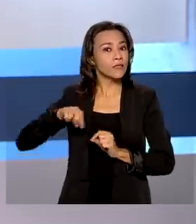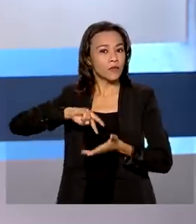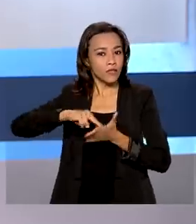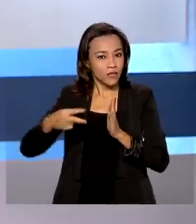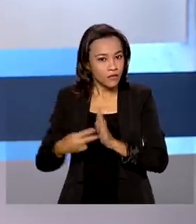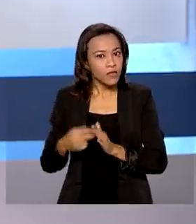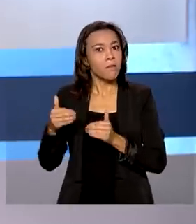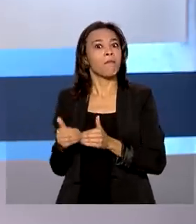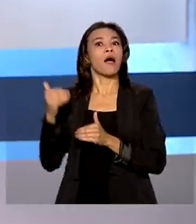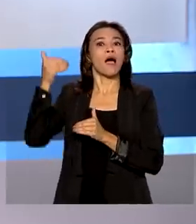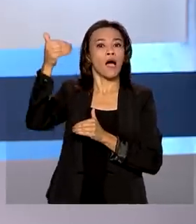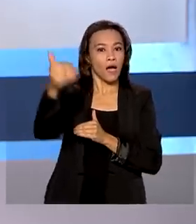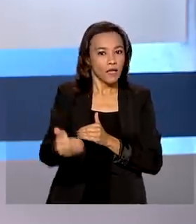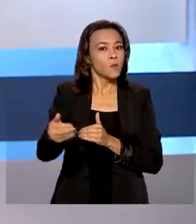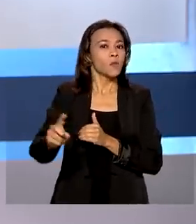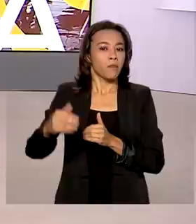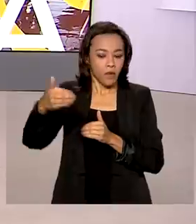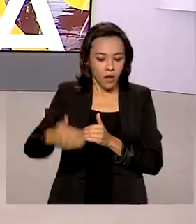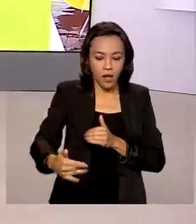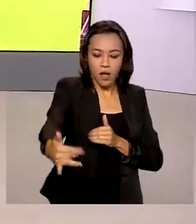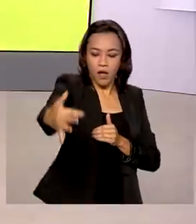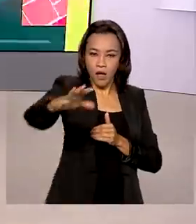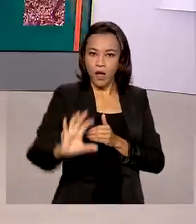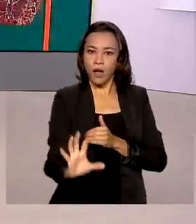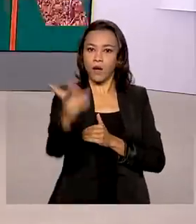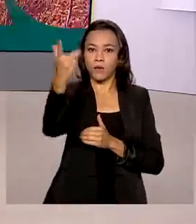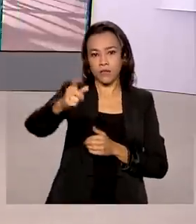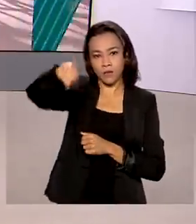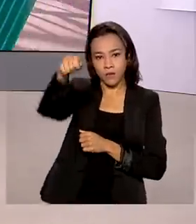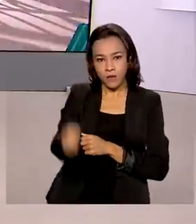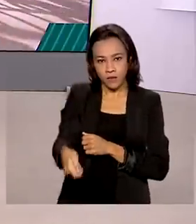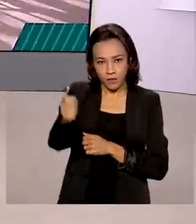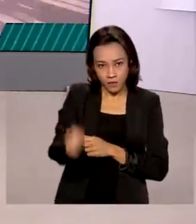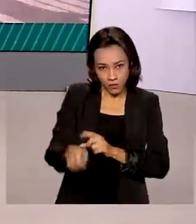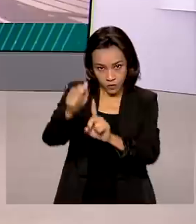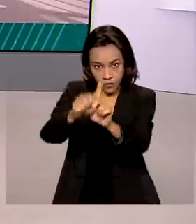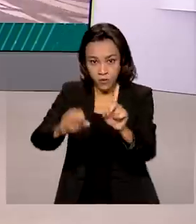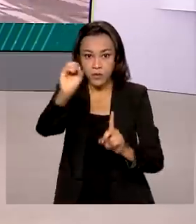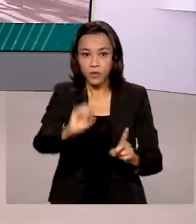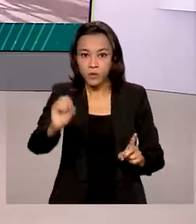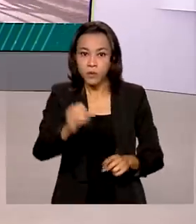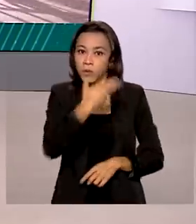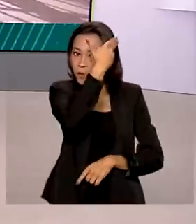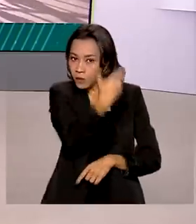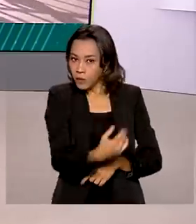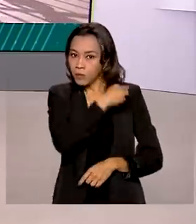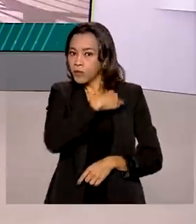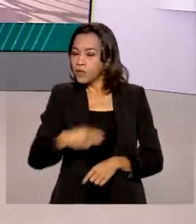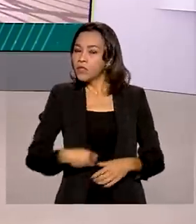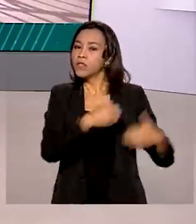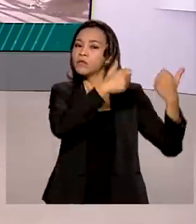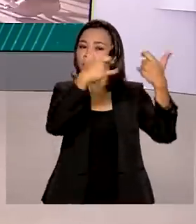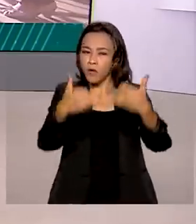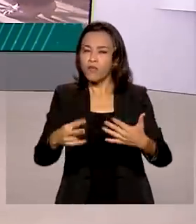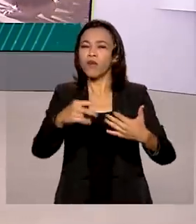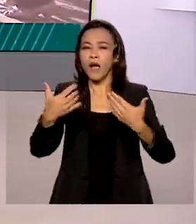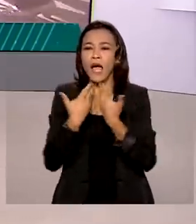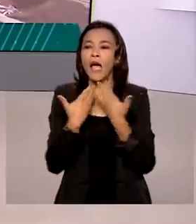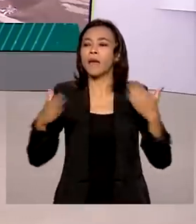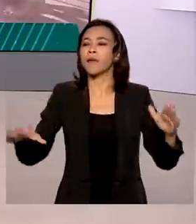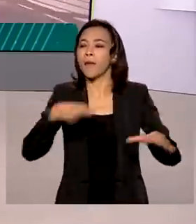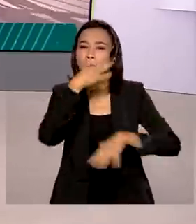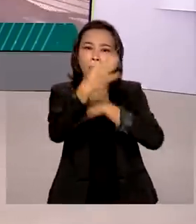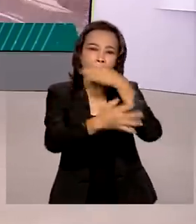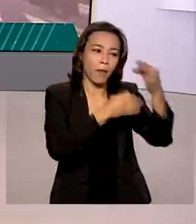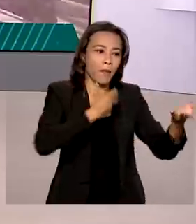um passo para o leilão previsto para outubro. O ministro ainda afirmou que em agosto começam as audiências públicas para os leilões